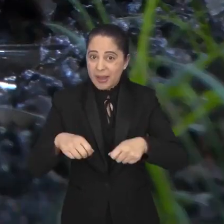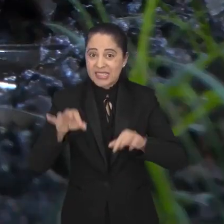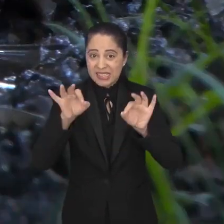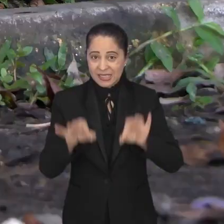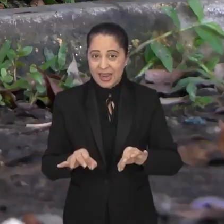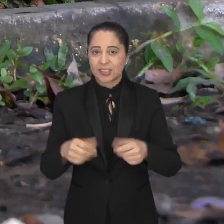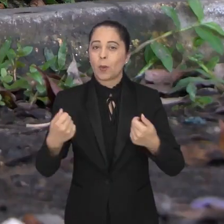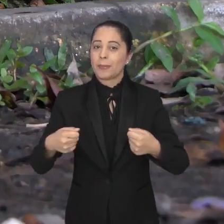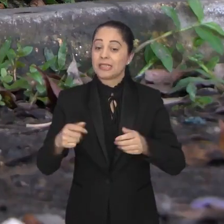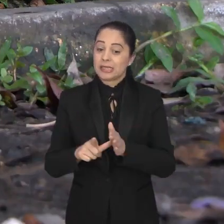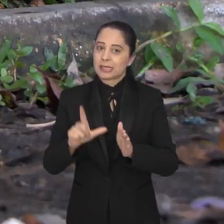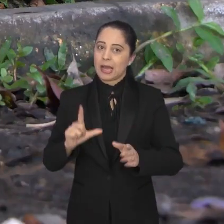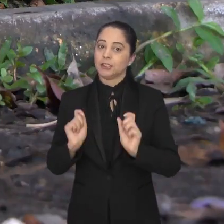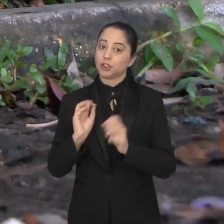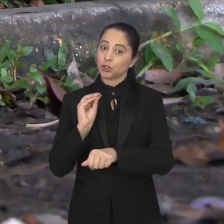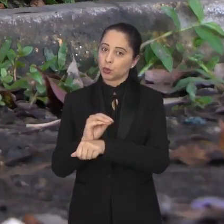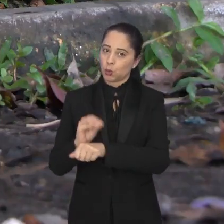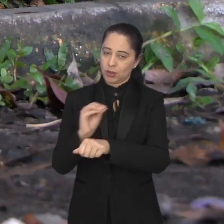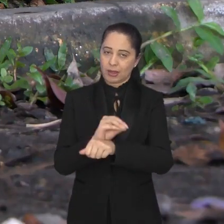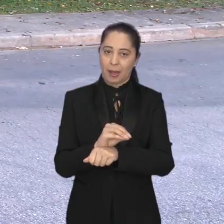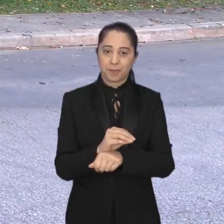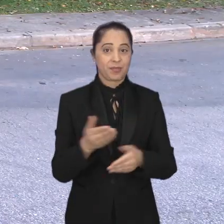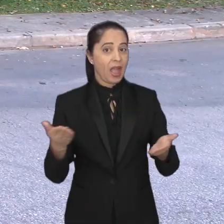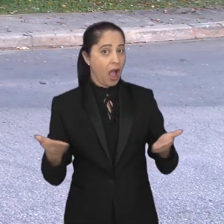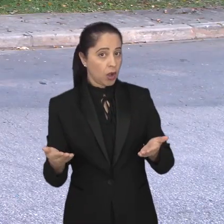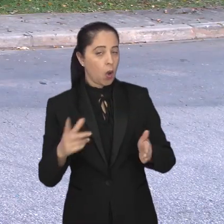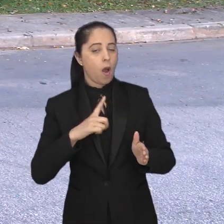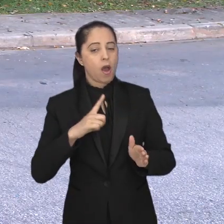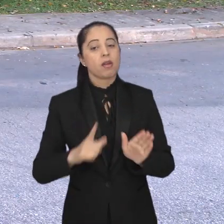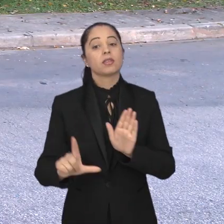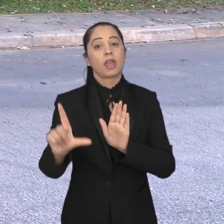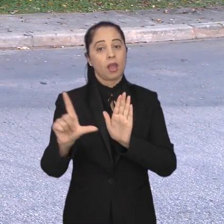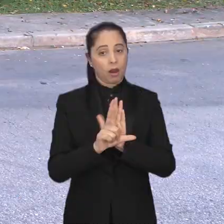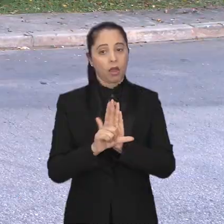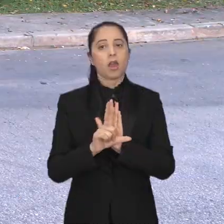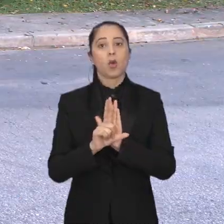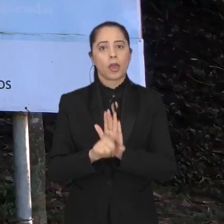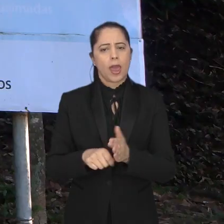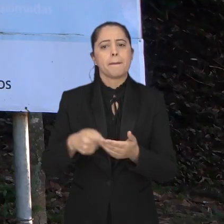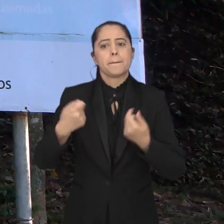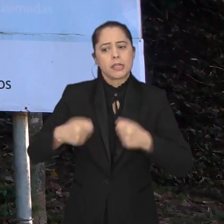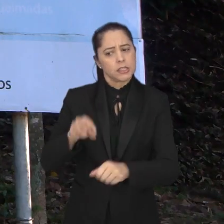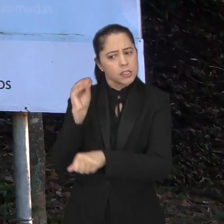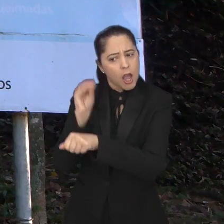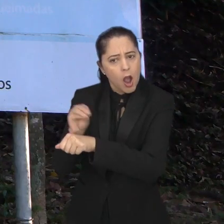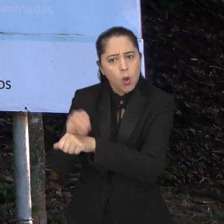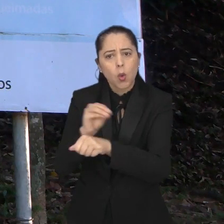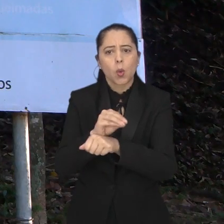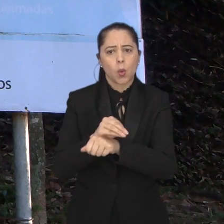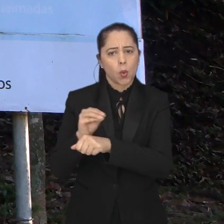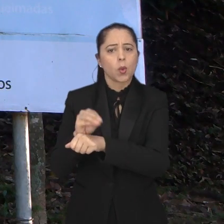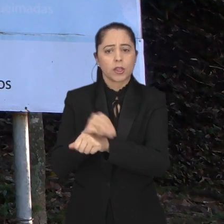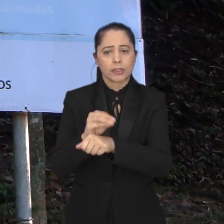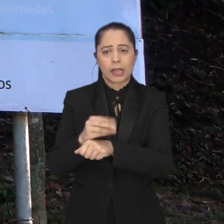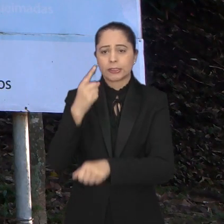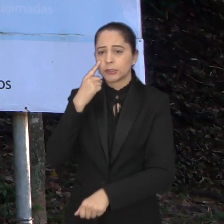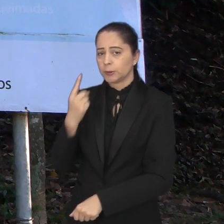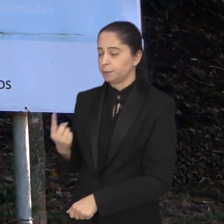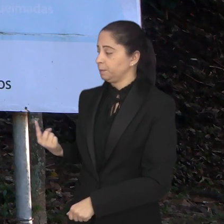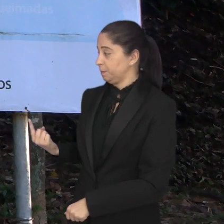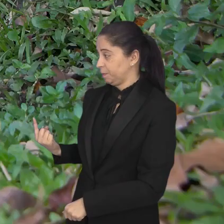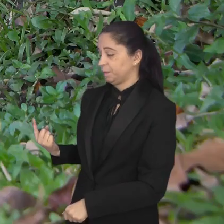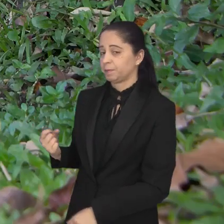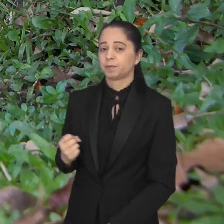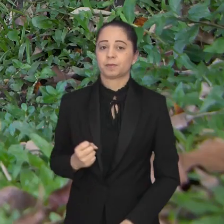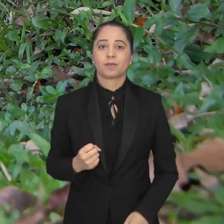papel ambiental, é necessário cuidado. Hoje, a legislação garante a proteção delas e as nascentes estão incluídas nas famosas